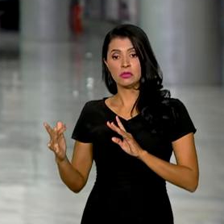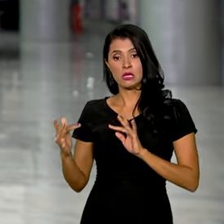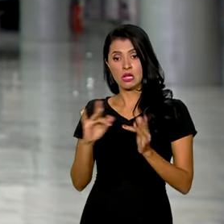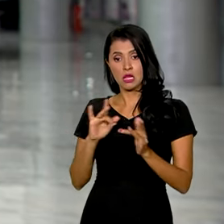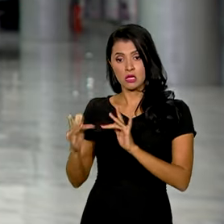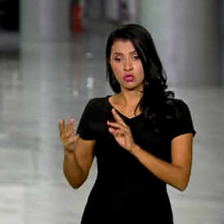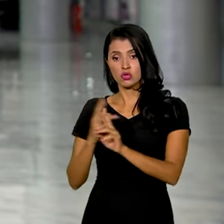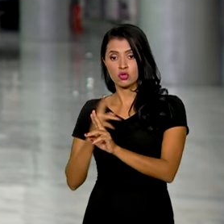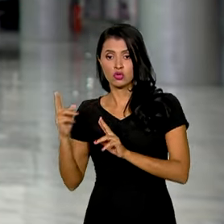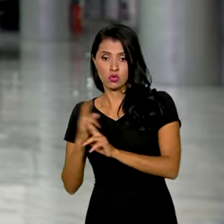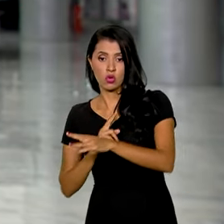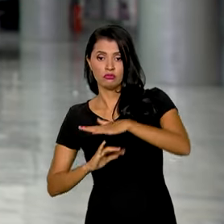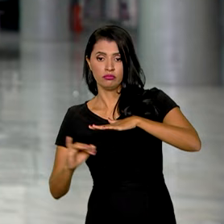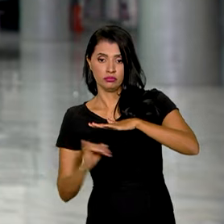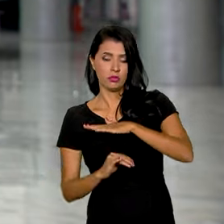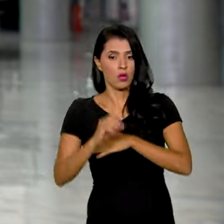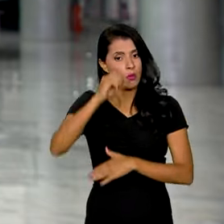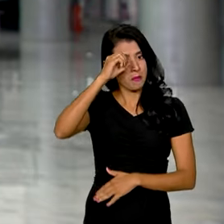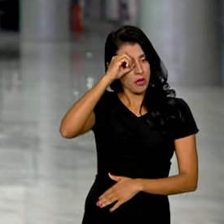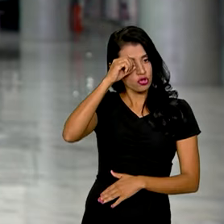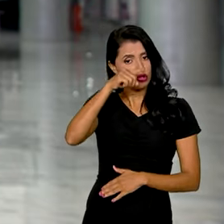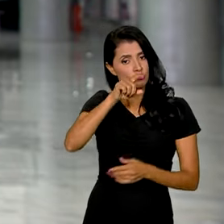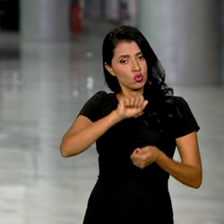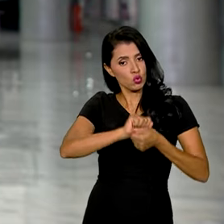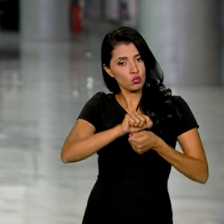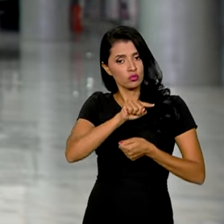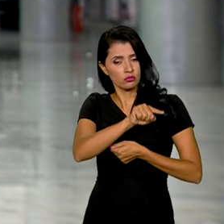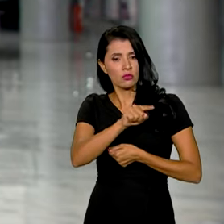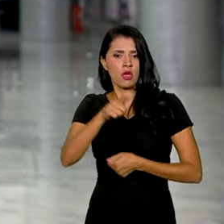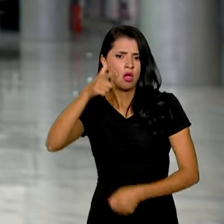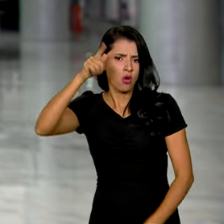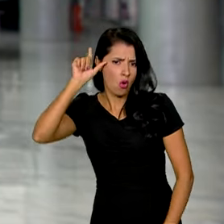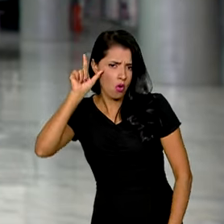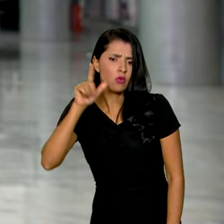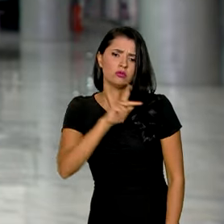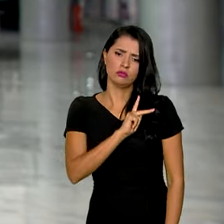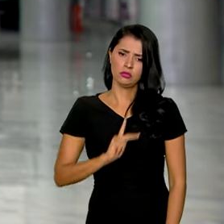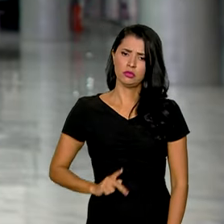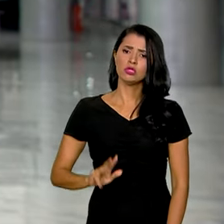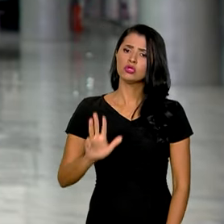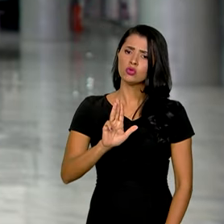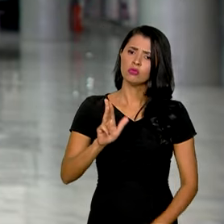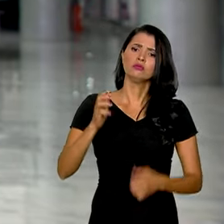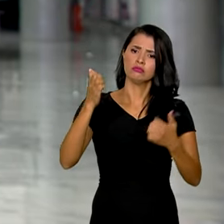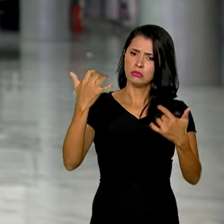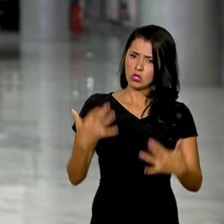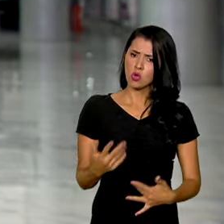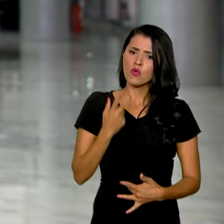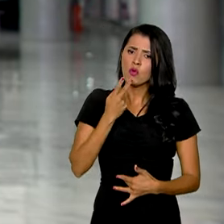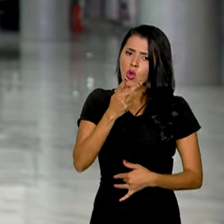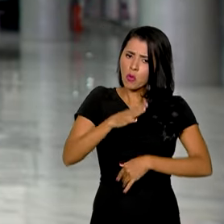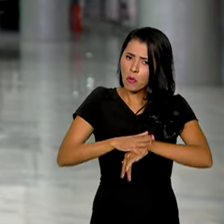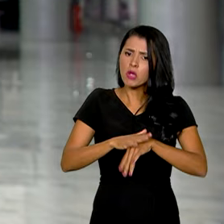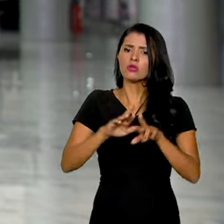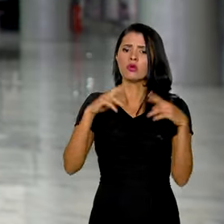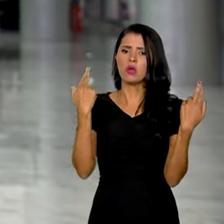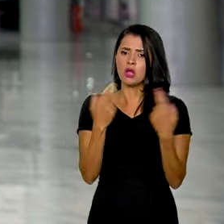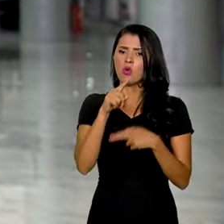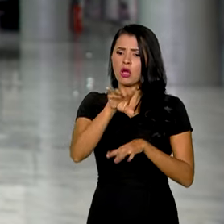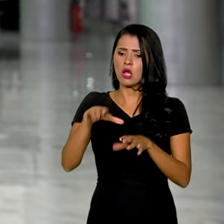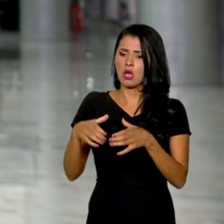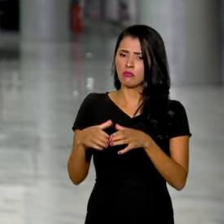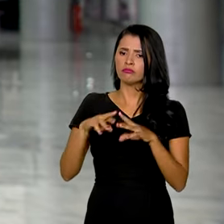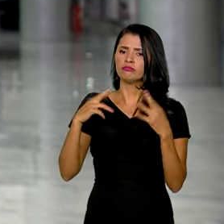Alexandre Padilha. E olha, ontem o presidente Lula falou sobre o assunto e afirmou durante a reunião do Conselho da